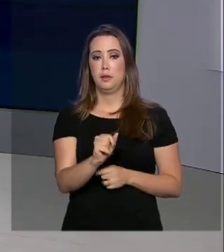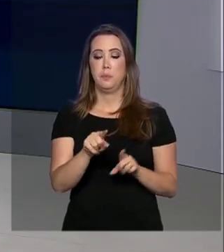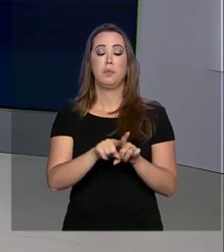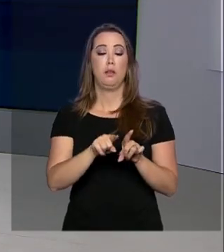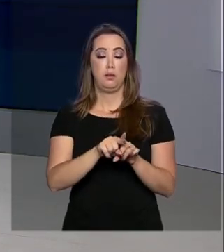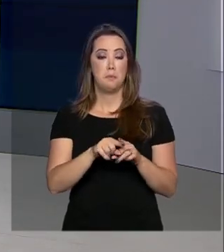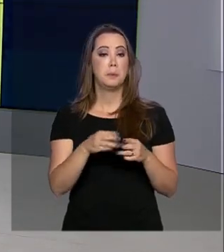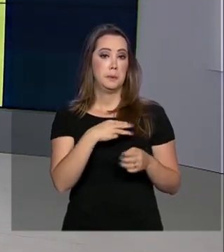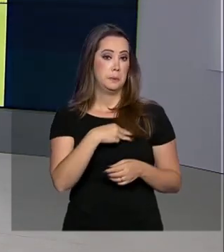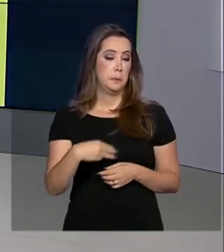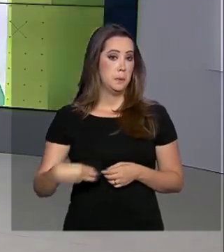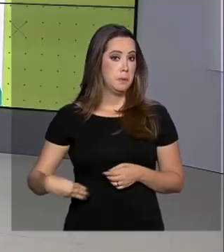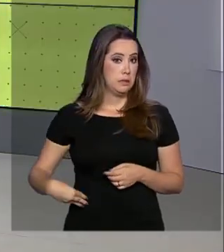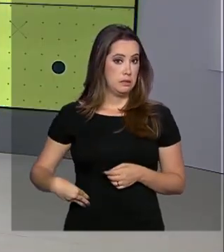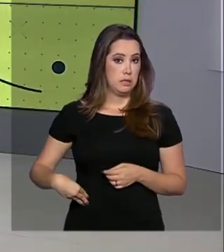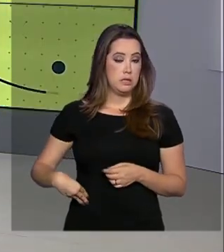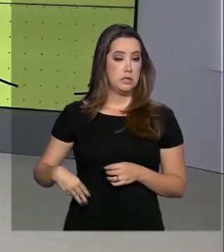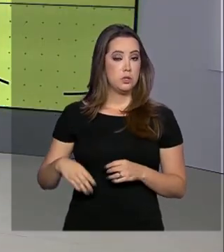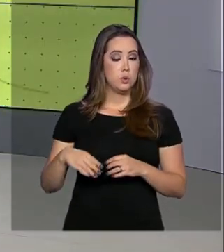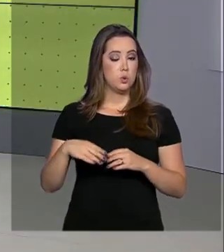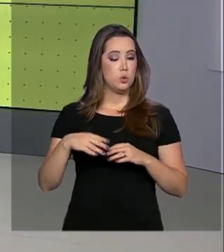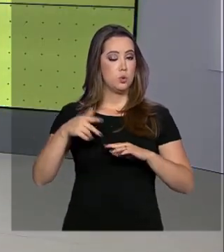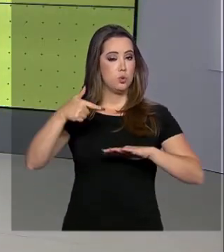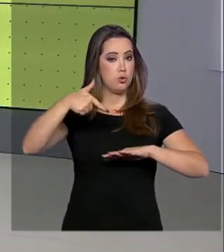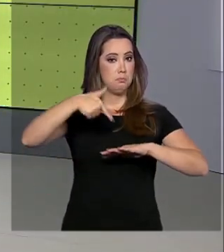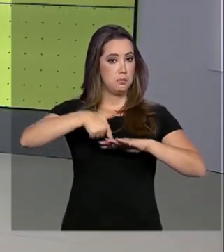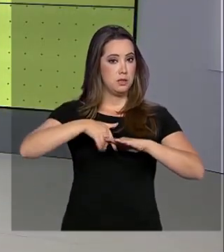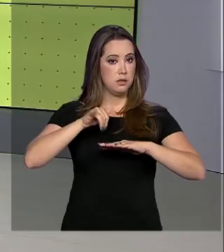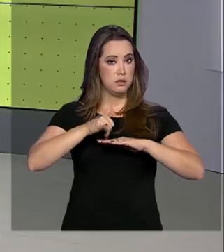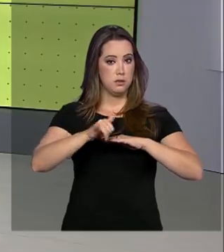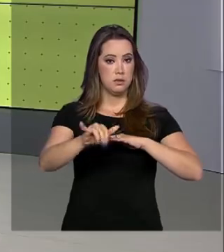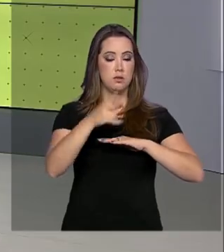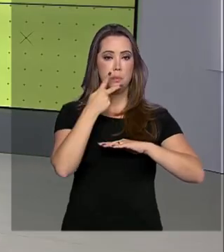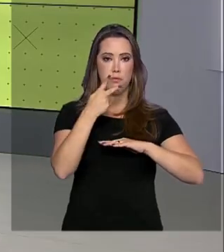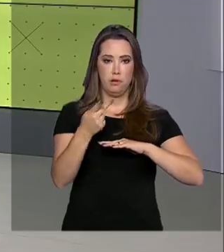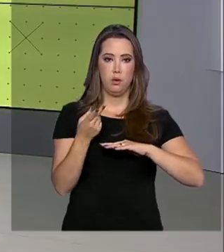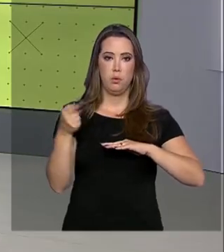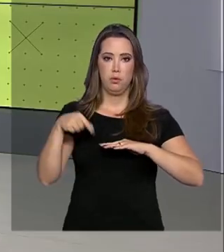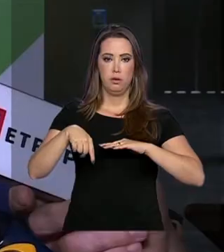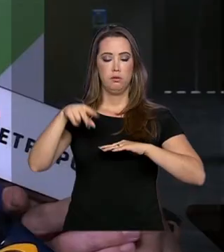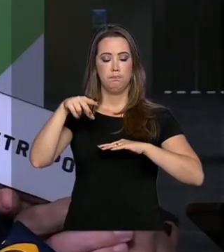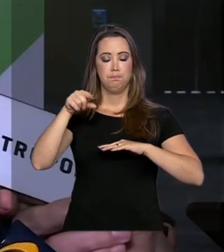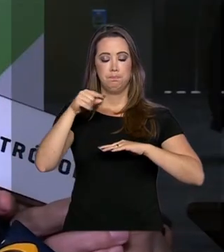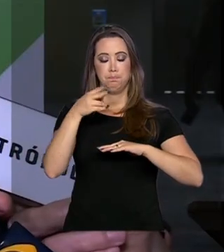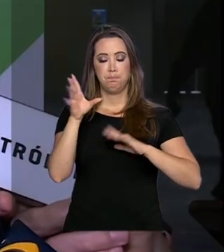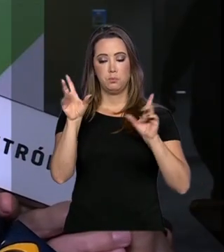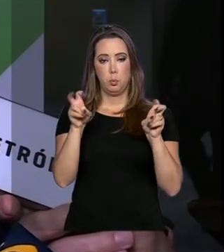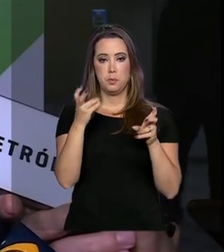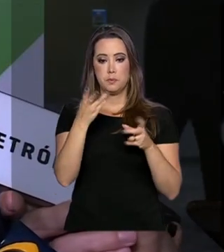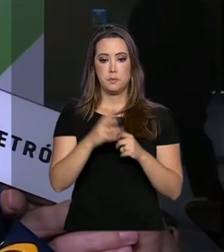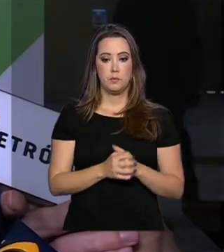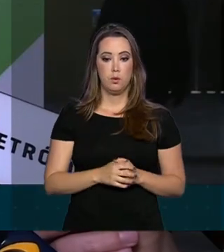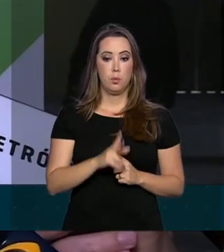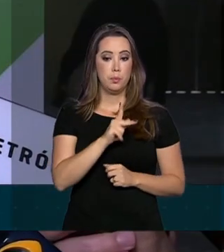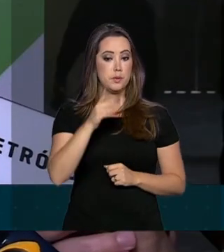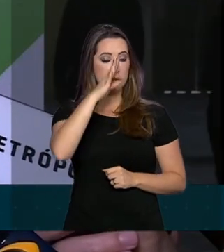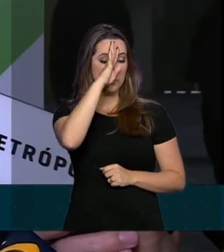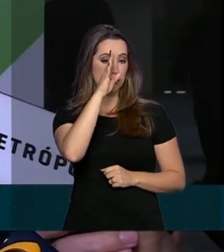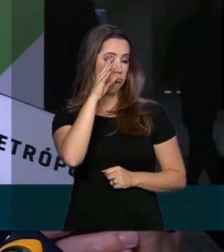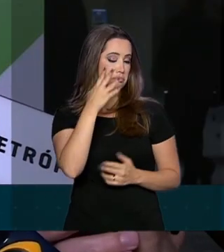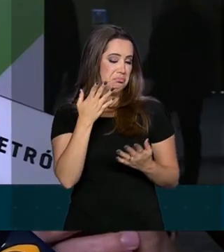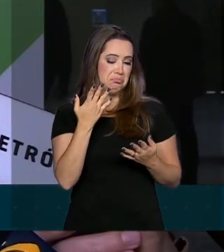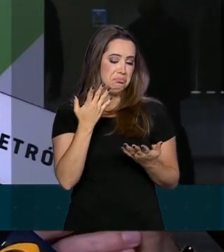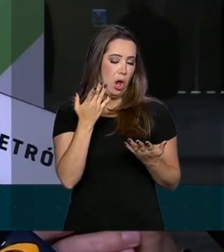comentou sobre os preços do petróleo que desabaram nesta segunda-feira. O presidente está muito tranquilo, ele já